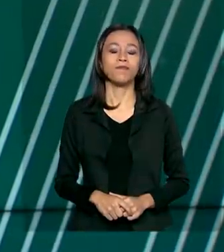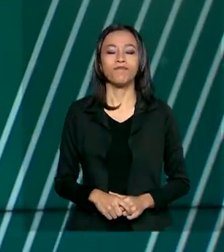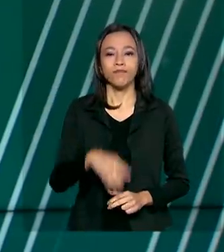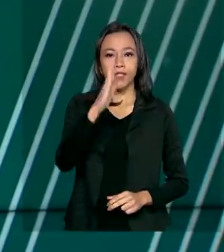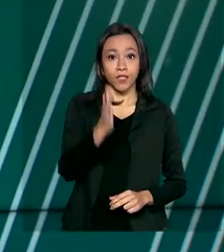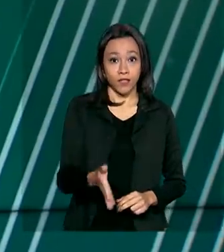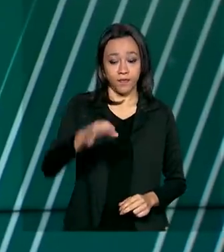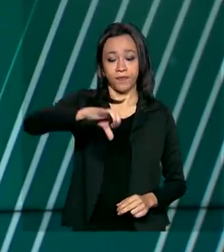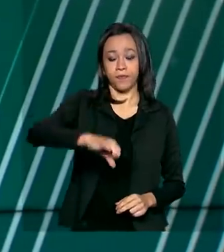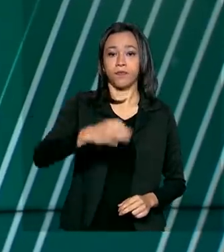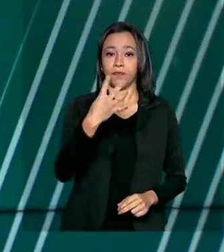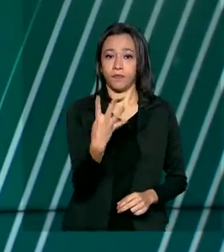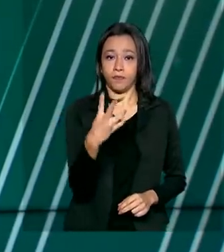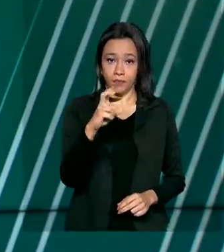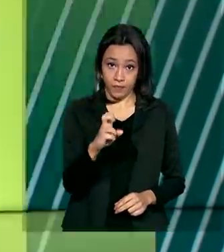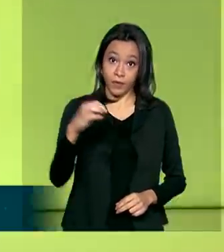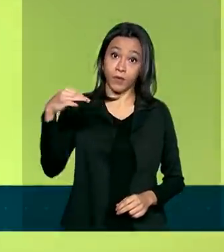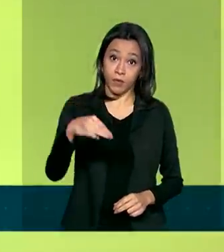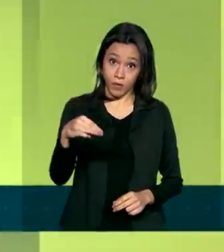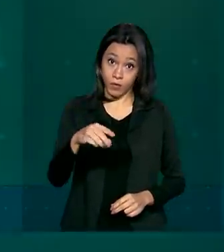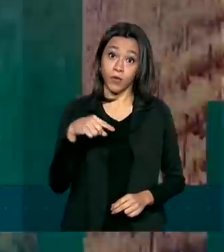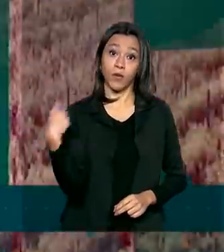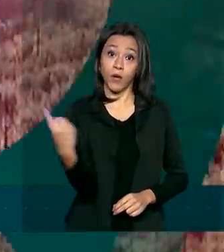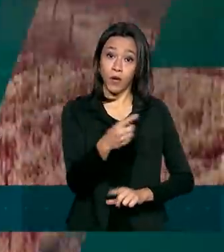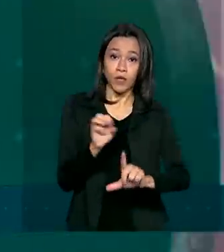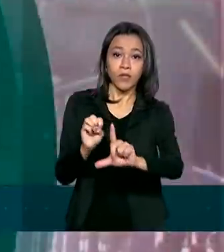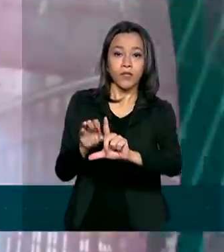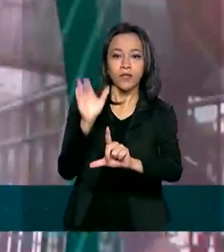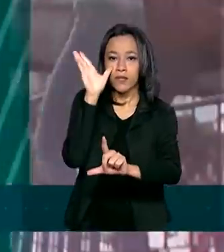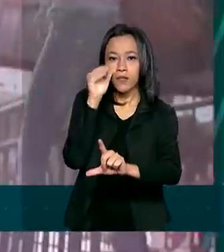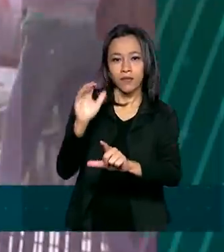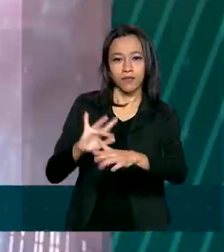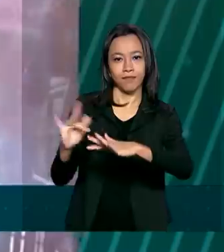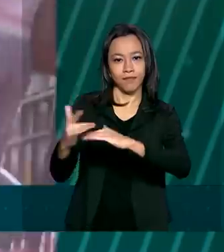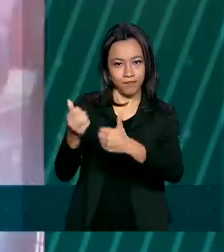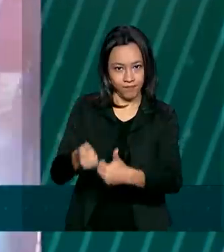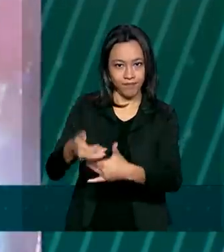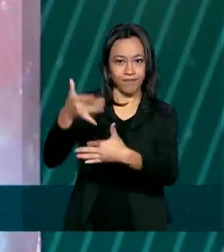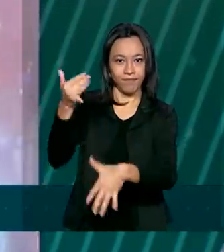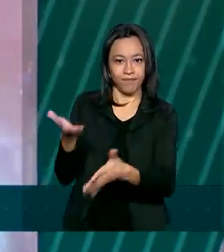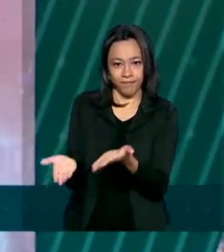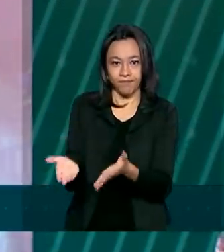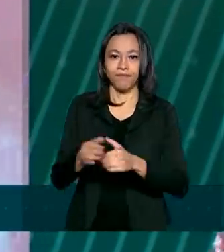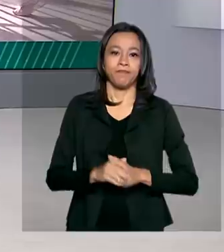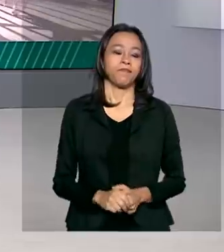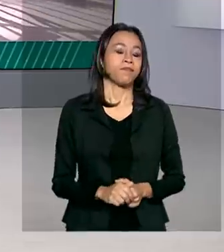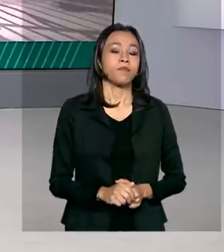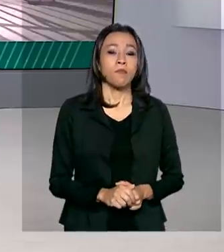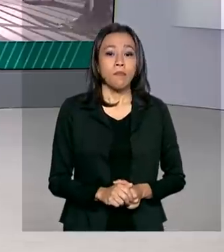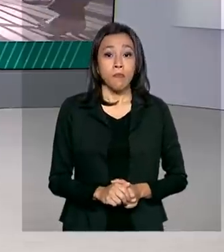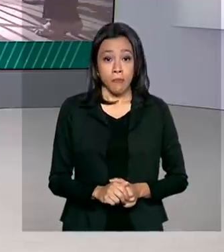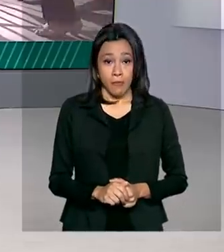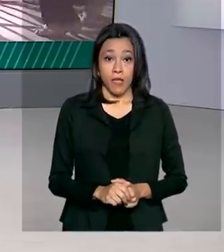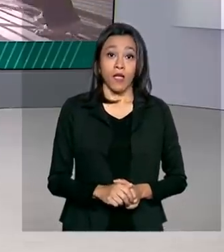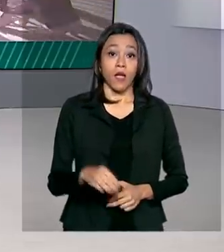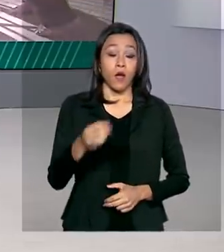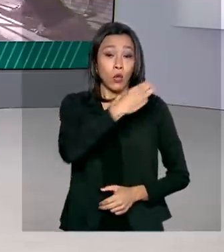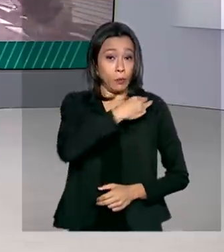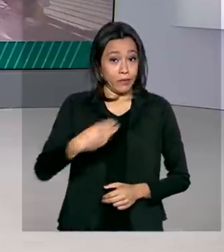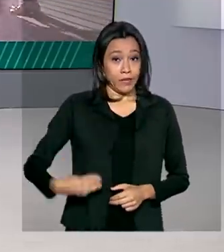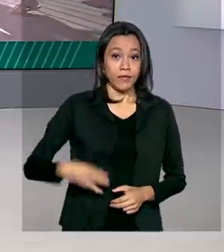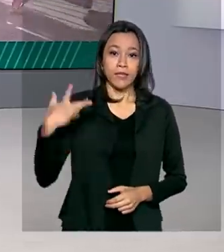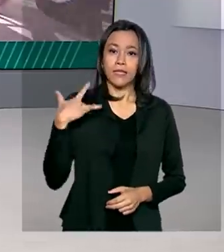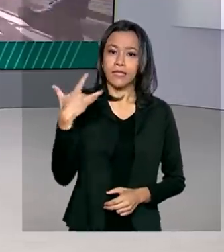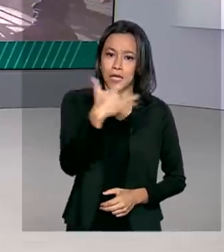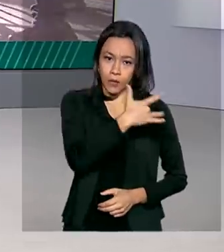São 9 horas e 45 minutos. Nós estamos ao vivo também pelas redes sociais. O ministro da